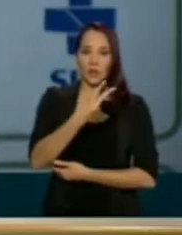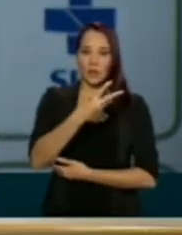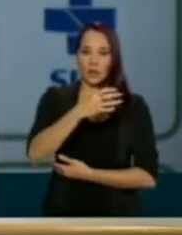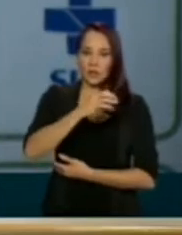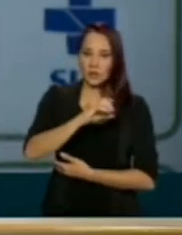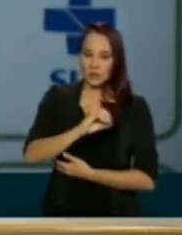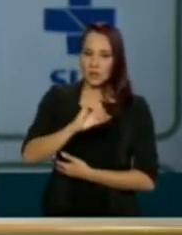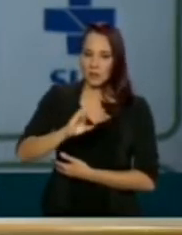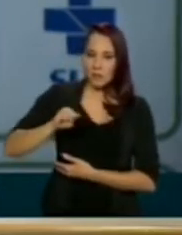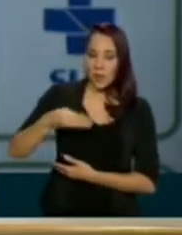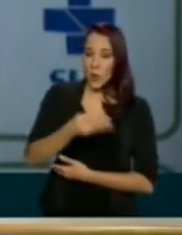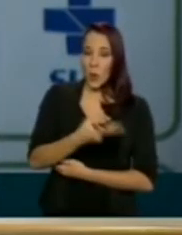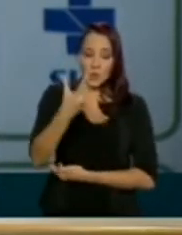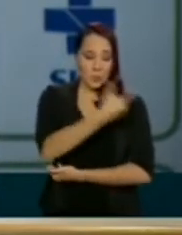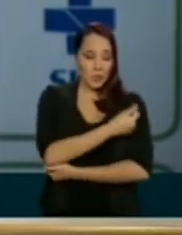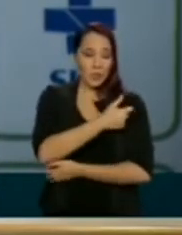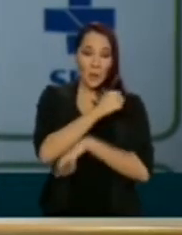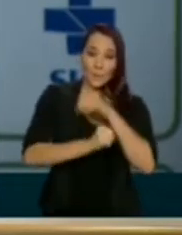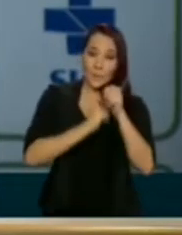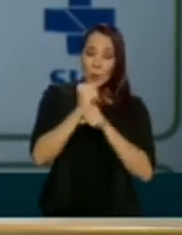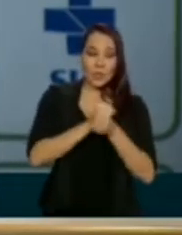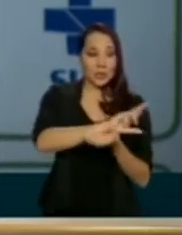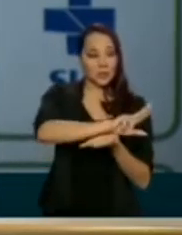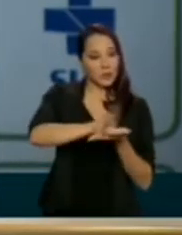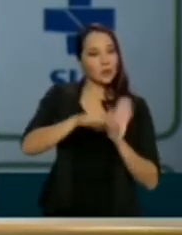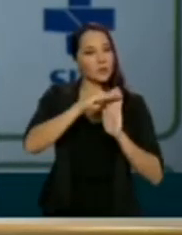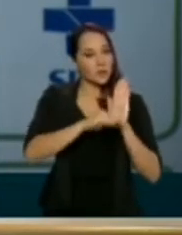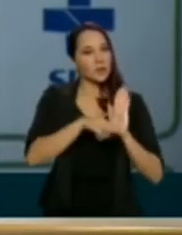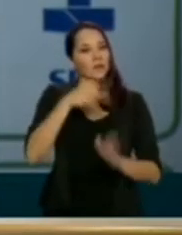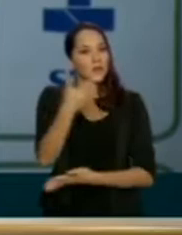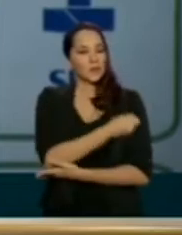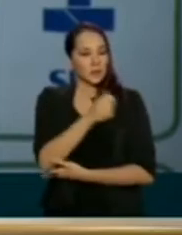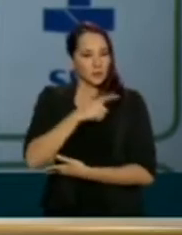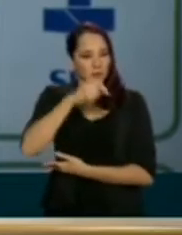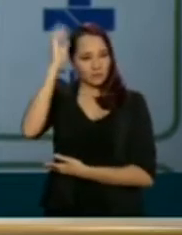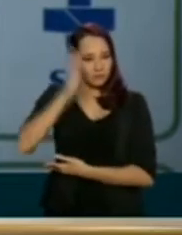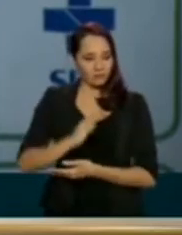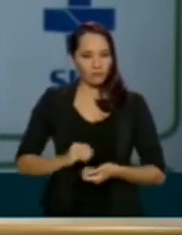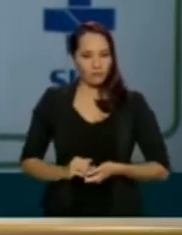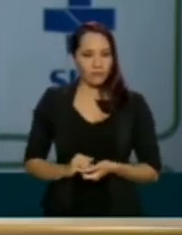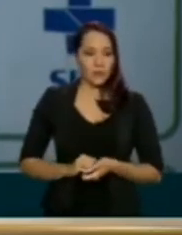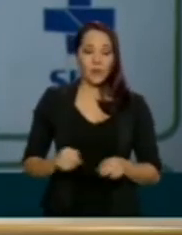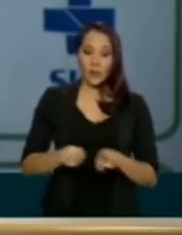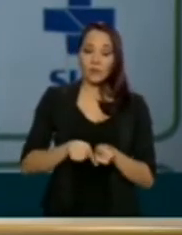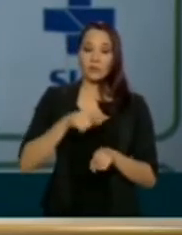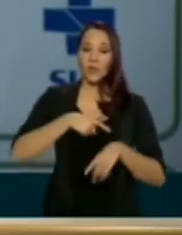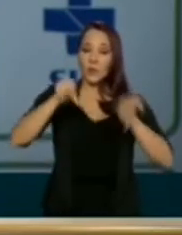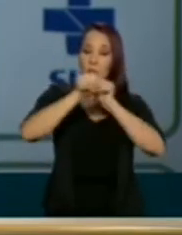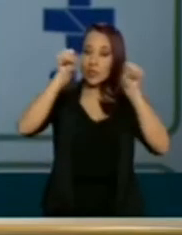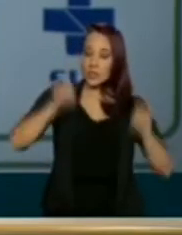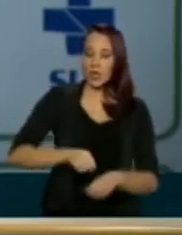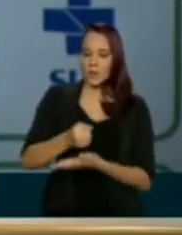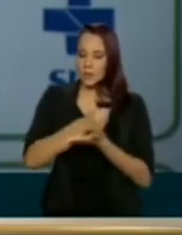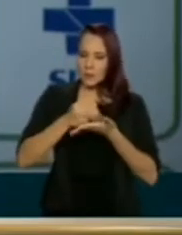de doses por ano nos mais diversos programas vacinais que temos no país. Que temos um sistema de